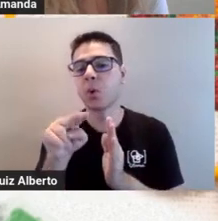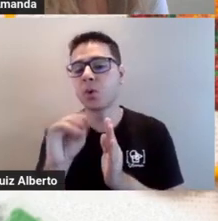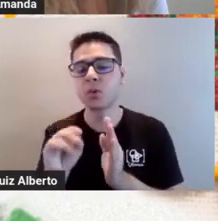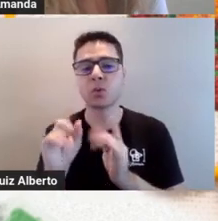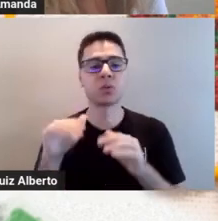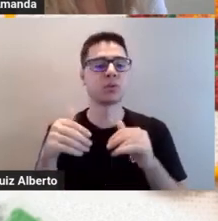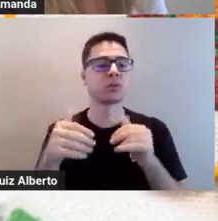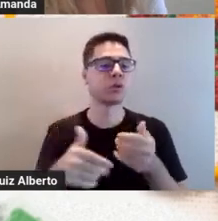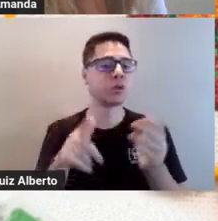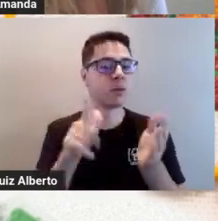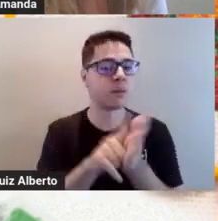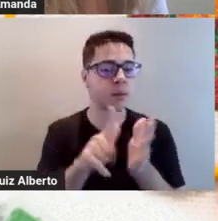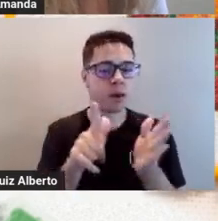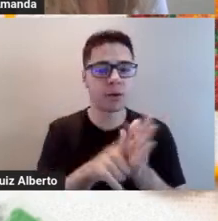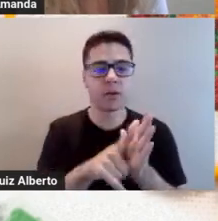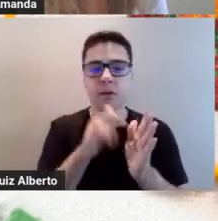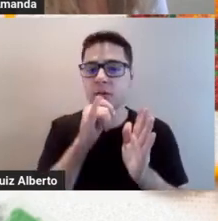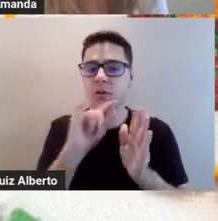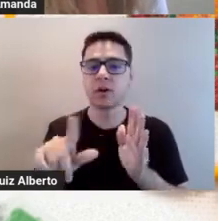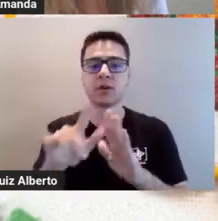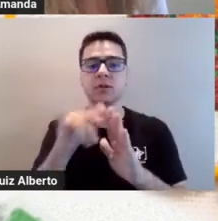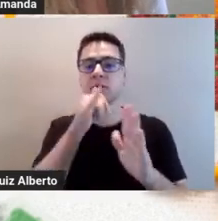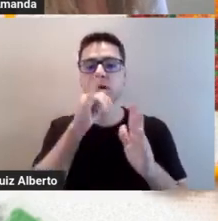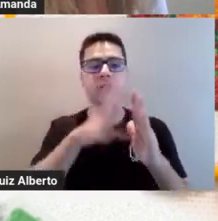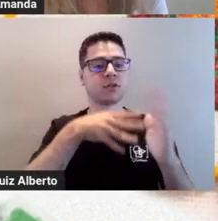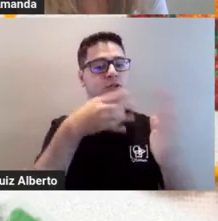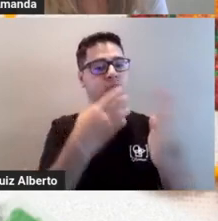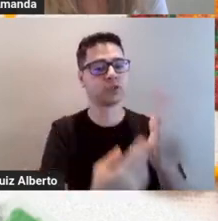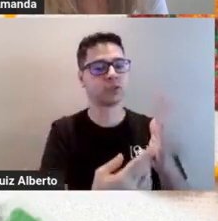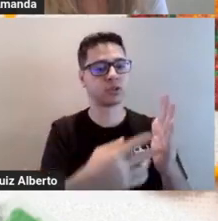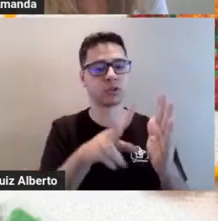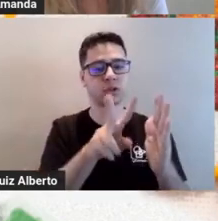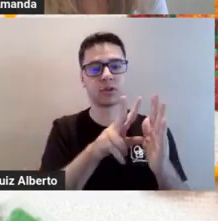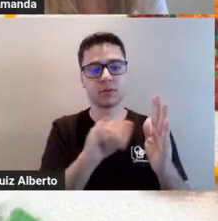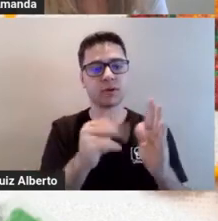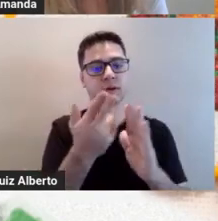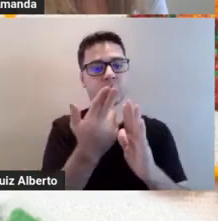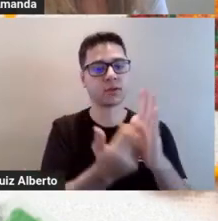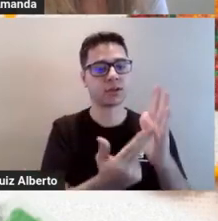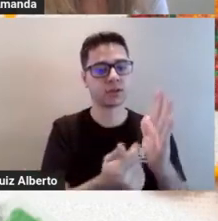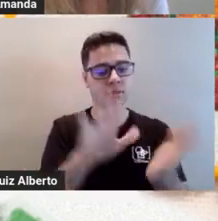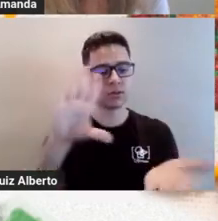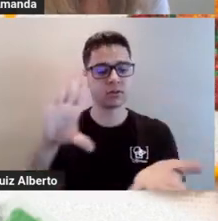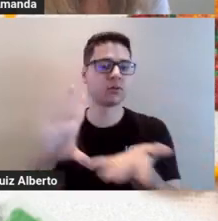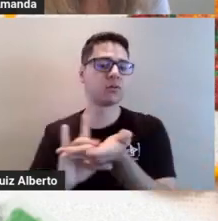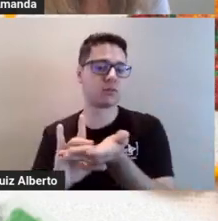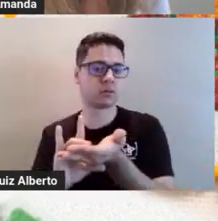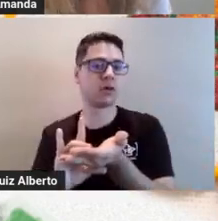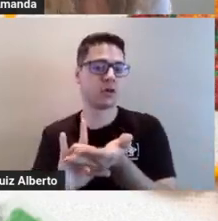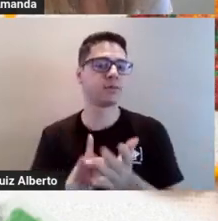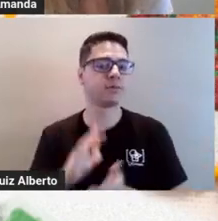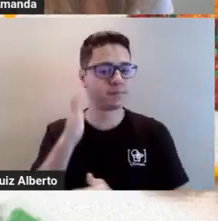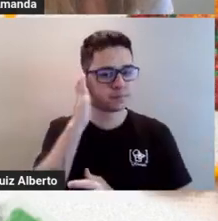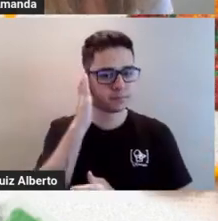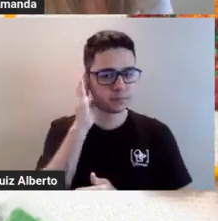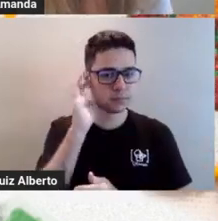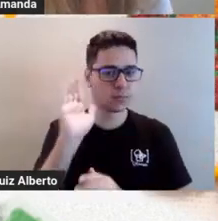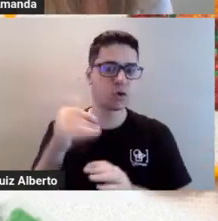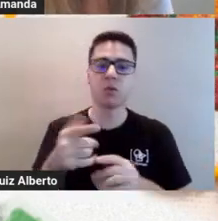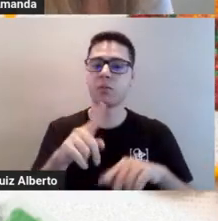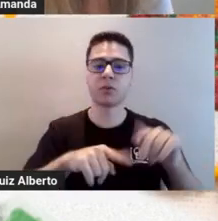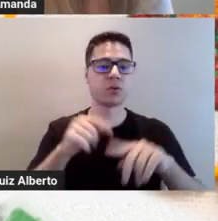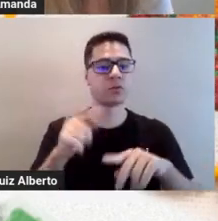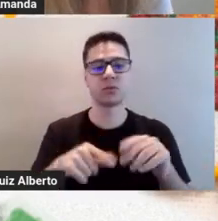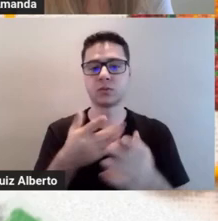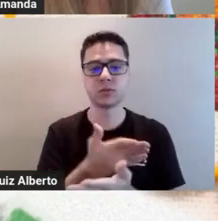papel que um lado sai a tinta, né? Que é pra gente poder passar o desenho pra roupa. Ou pra peça que vocês